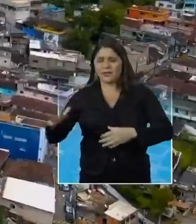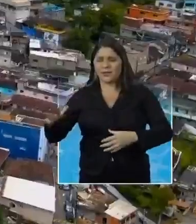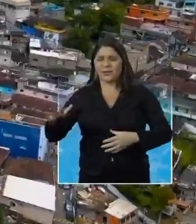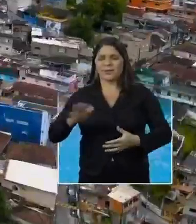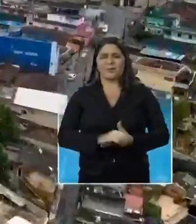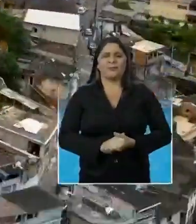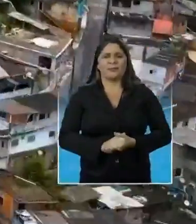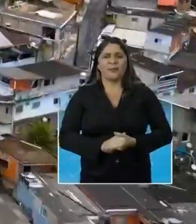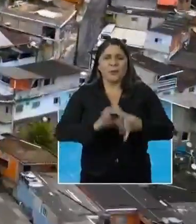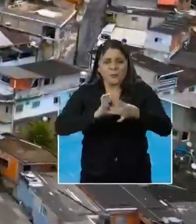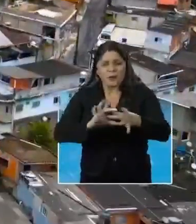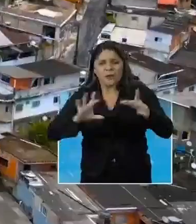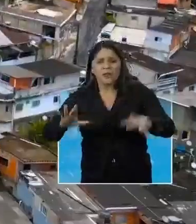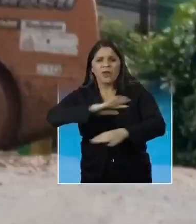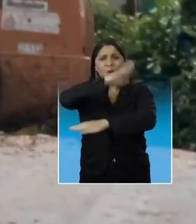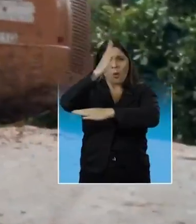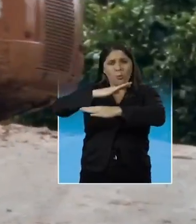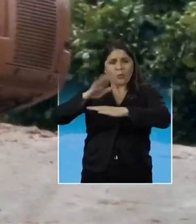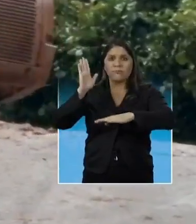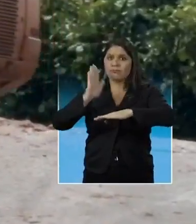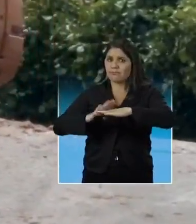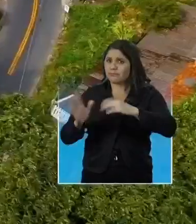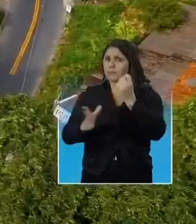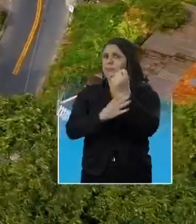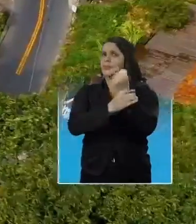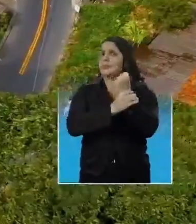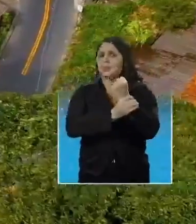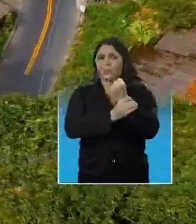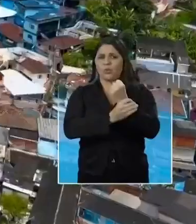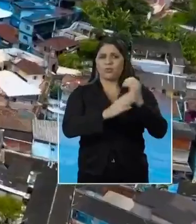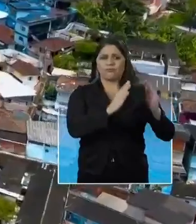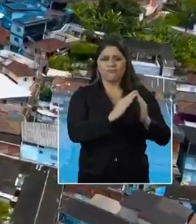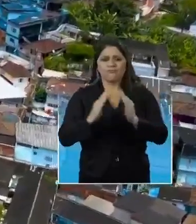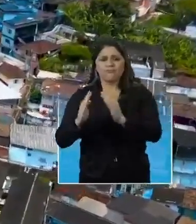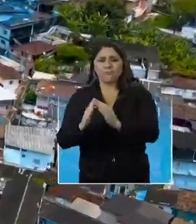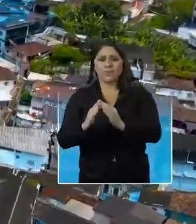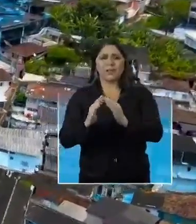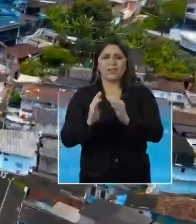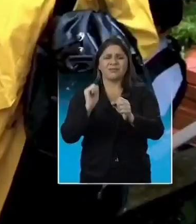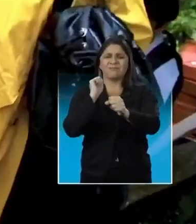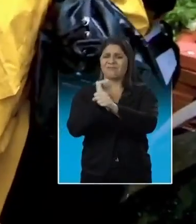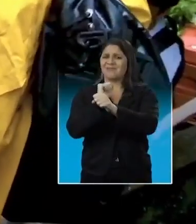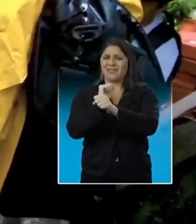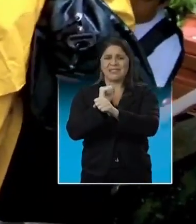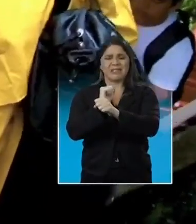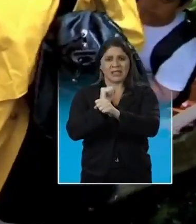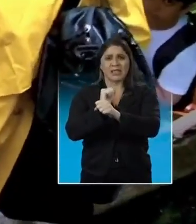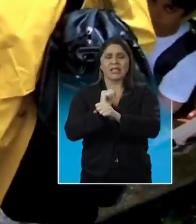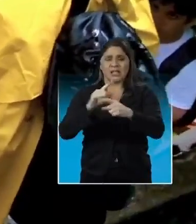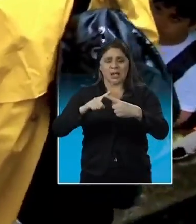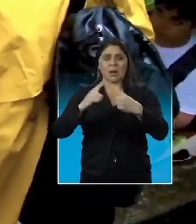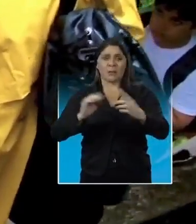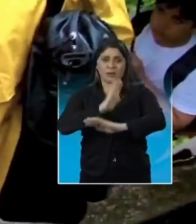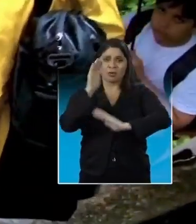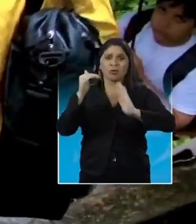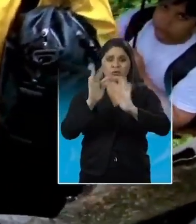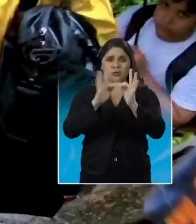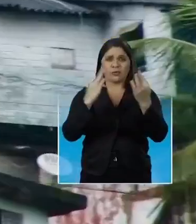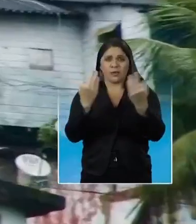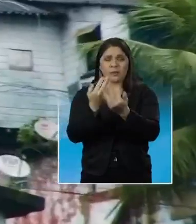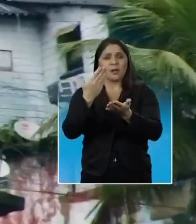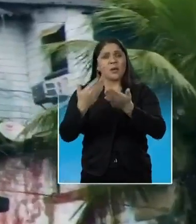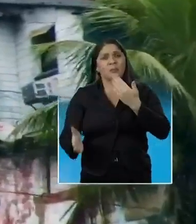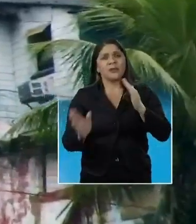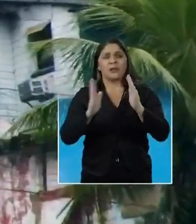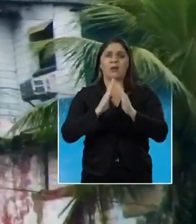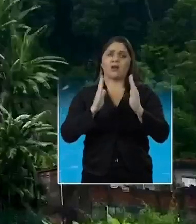Para deixar os morros mais seguros, muitas casas tiveram que ser interditadas. Mas todas as famílias que perderam